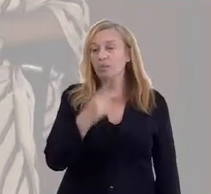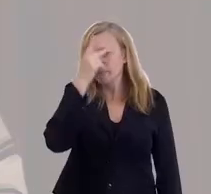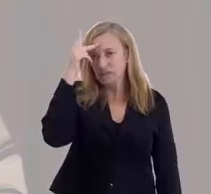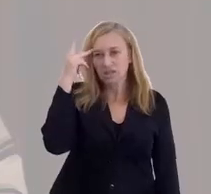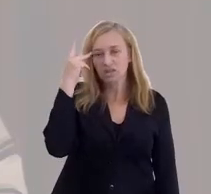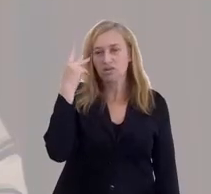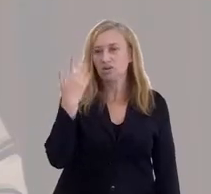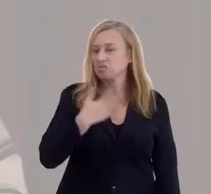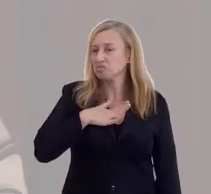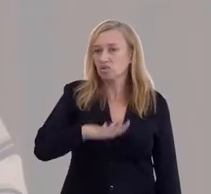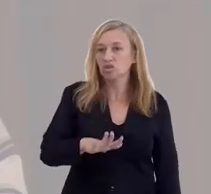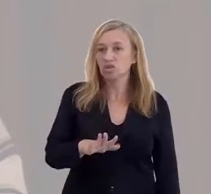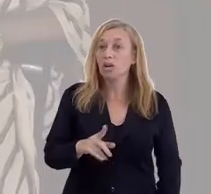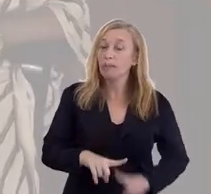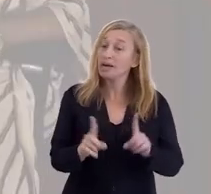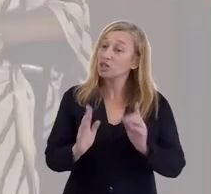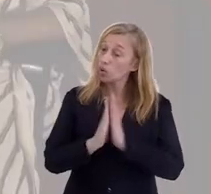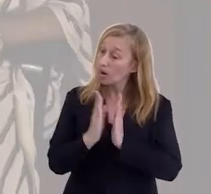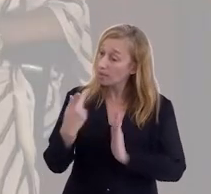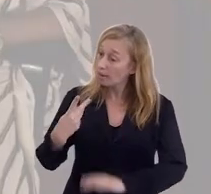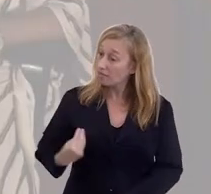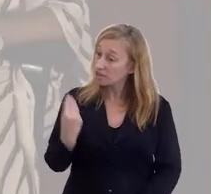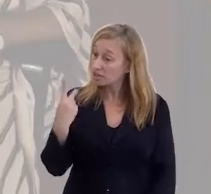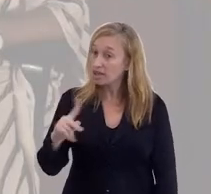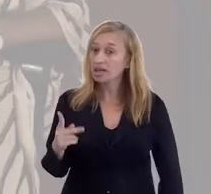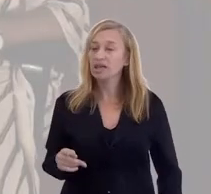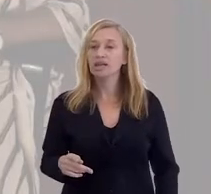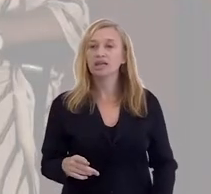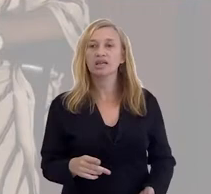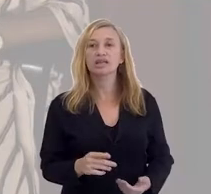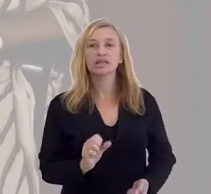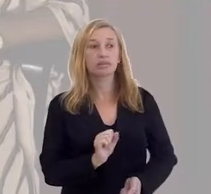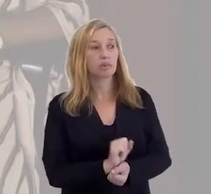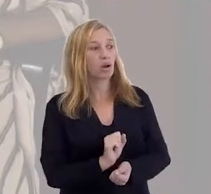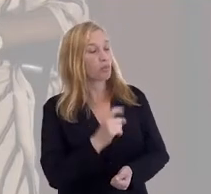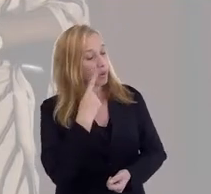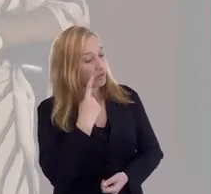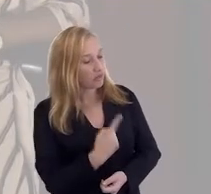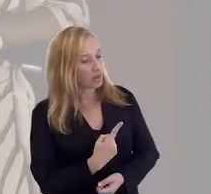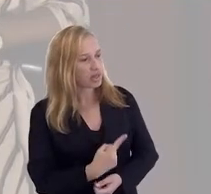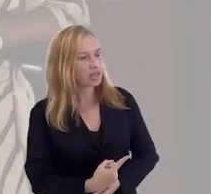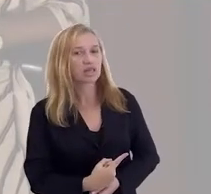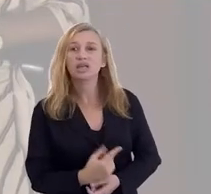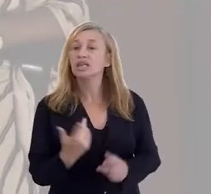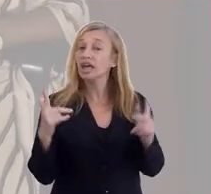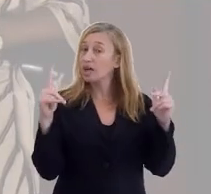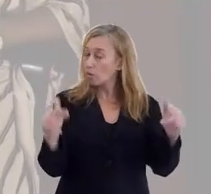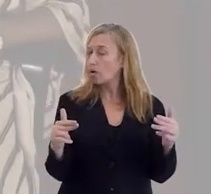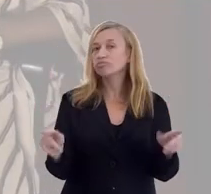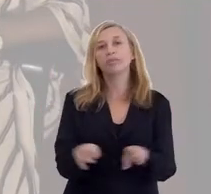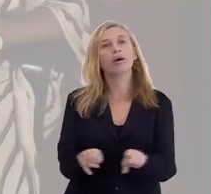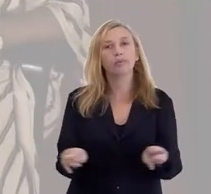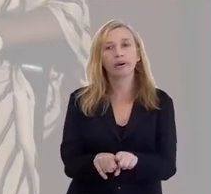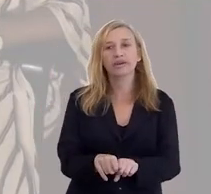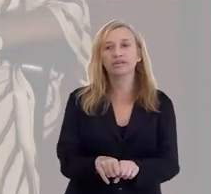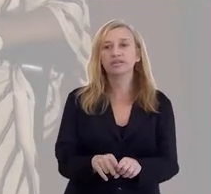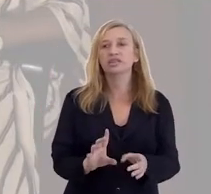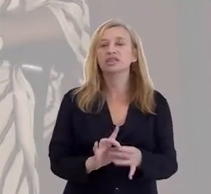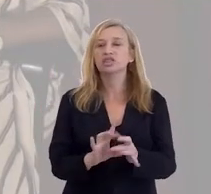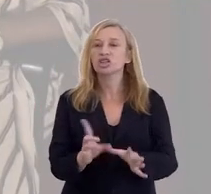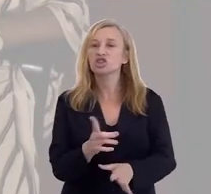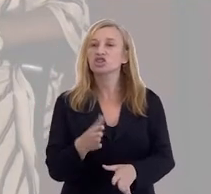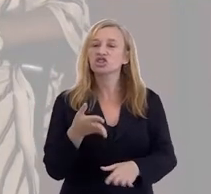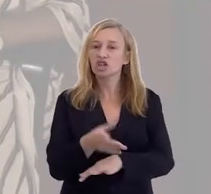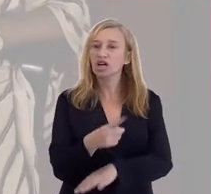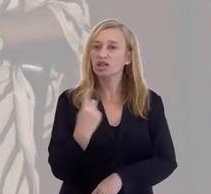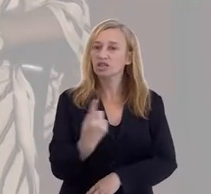oração por ele. É. Então, ele foi ali para assistir a oração. Então, conosco vai ser assim também. Eles vão deixar chegar a nós